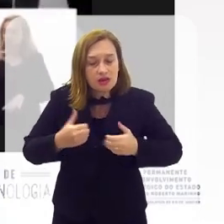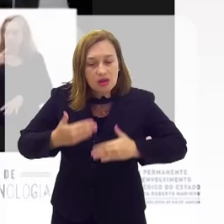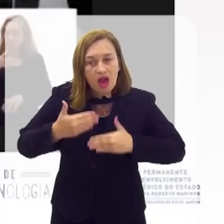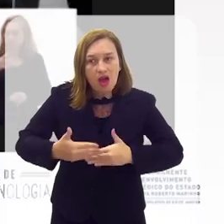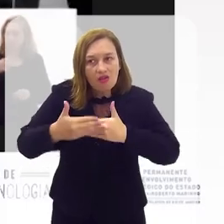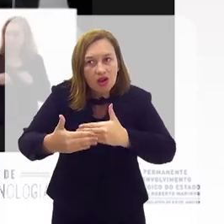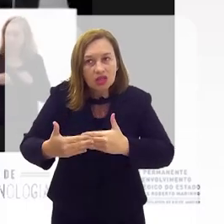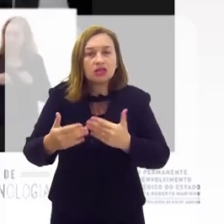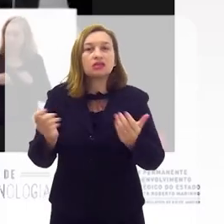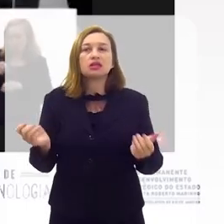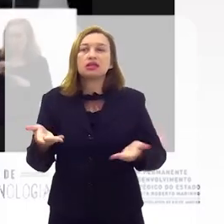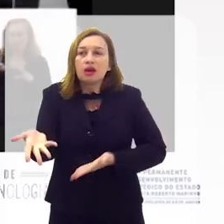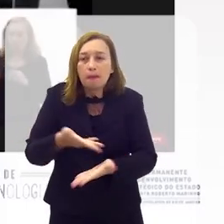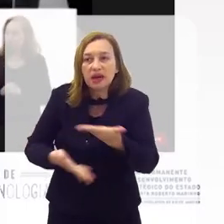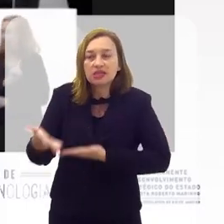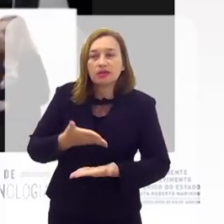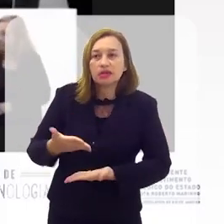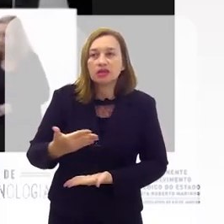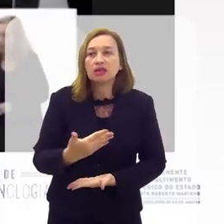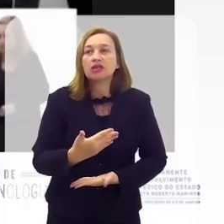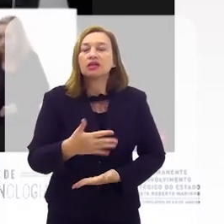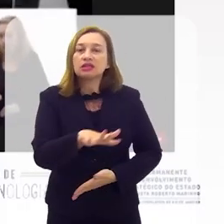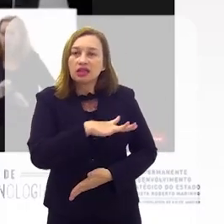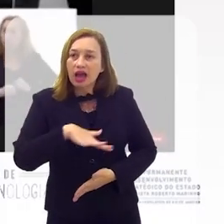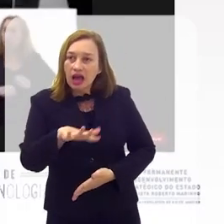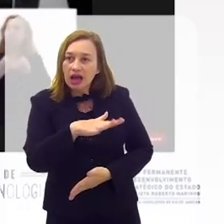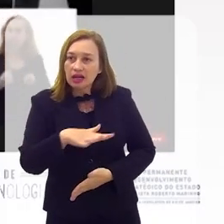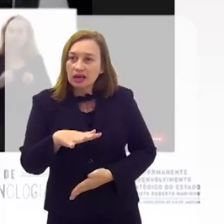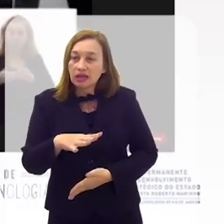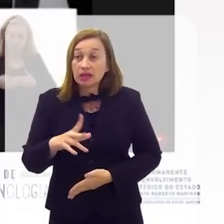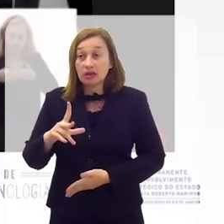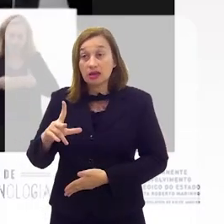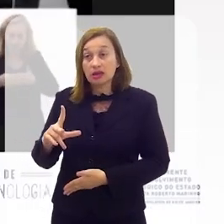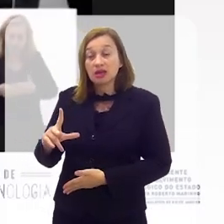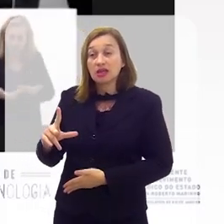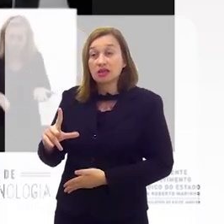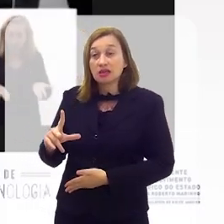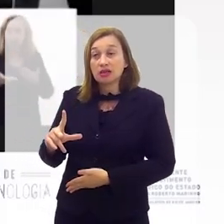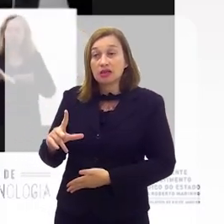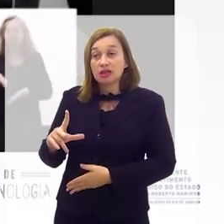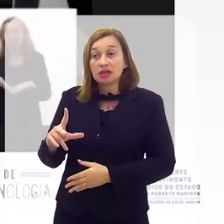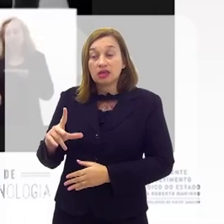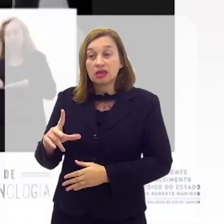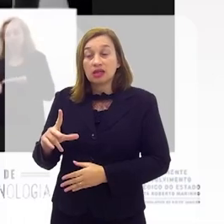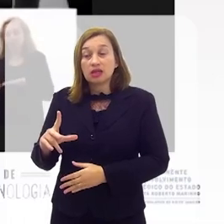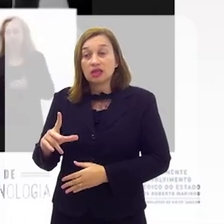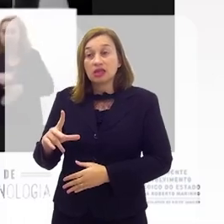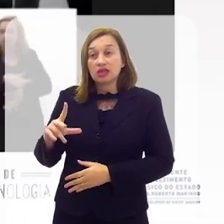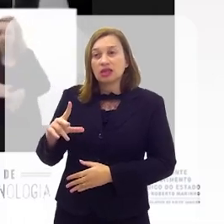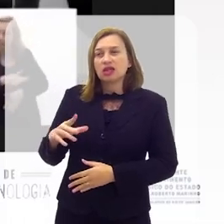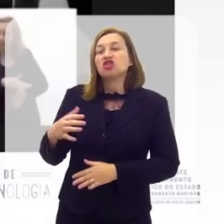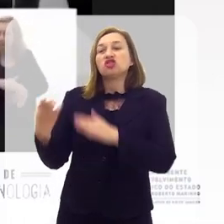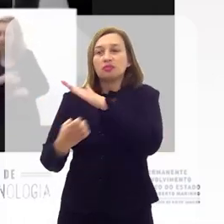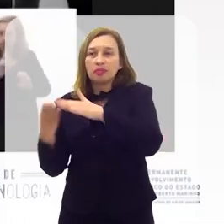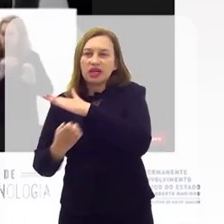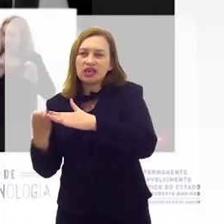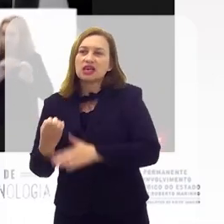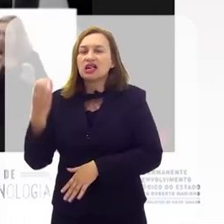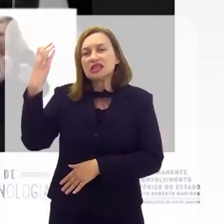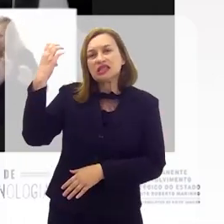contrário a isso. Eu acho que, inclusive, vou defender pontos que avancem nessa participação do setor empresarial. Mas não é só.